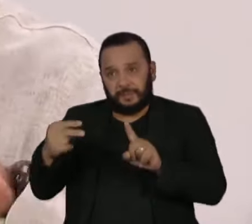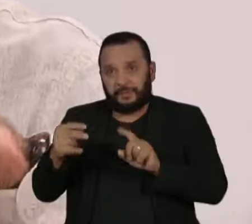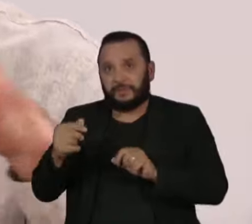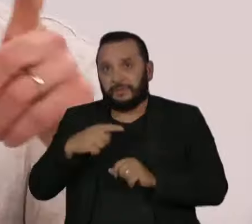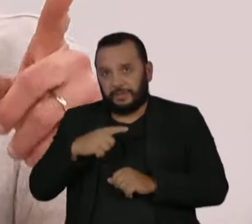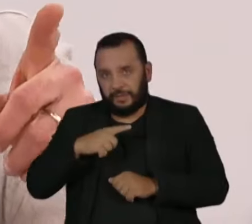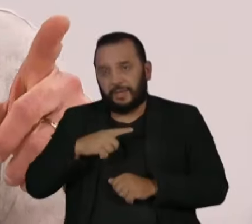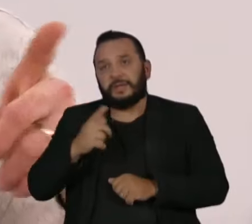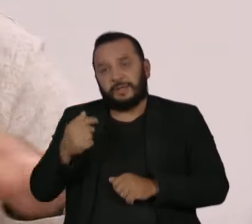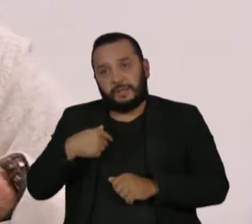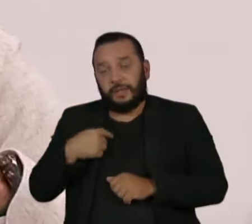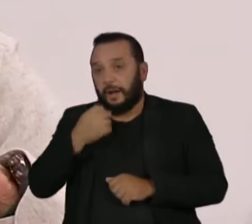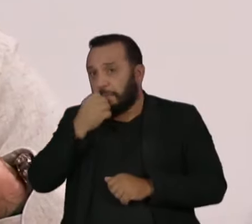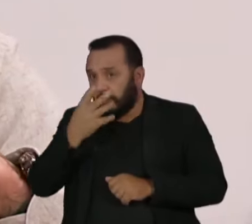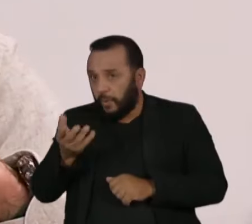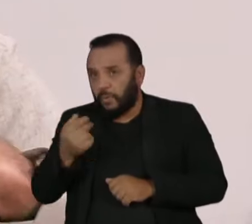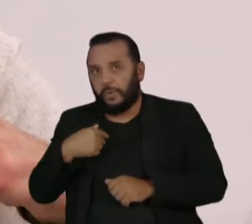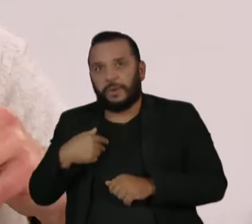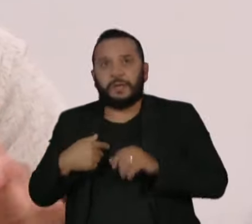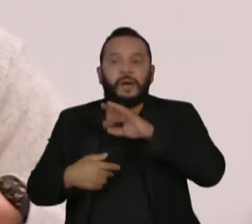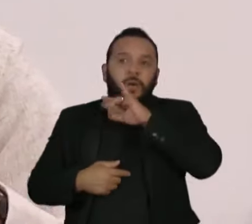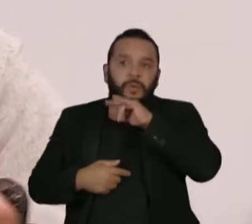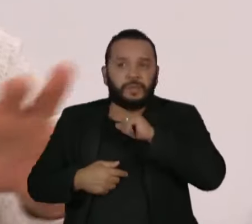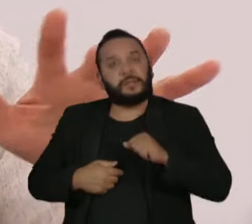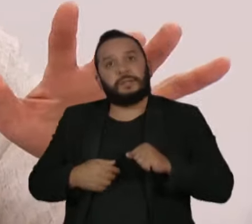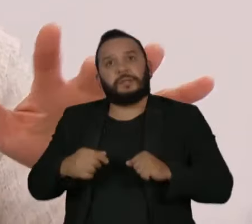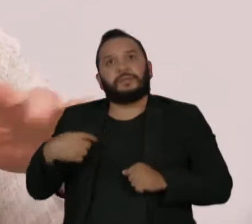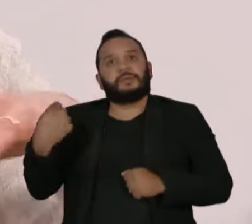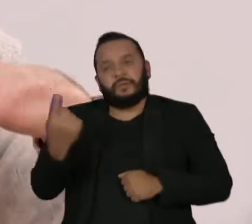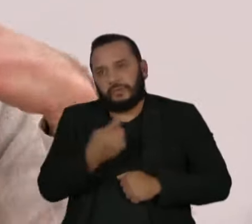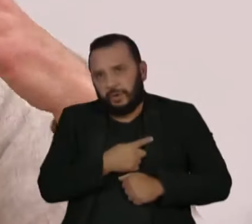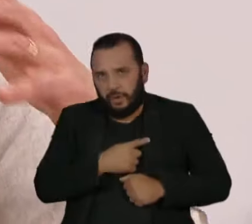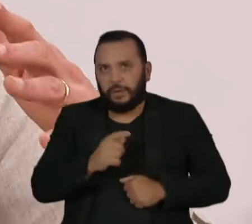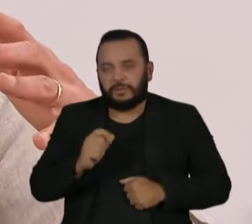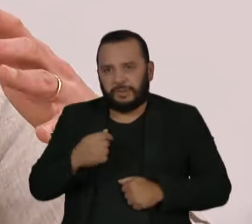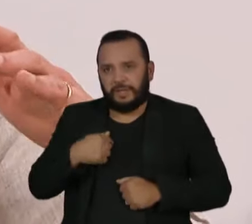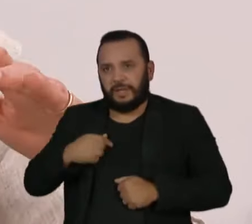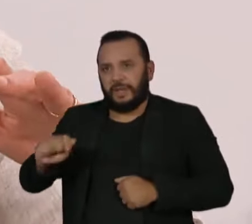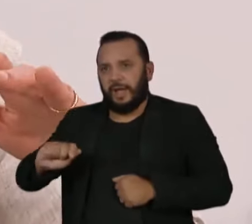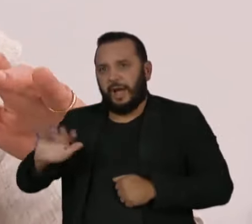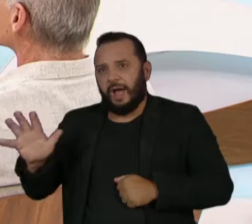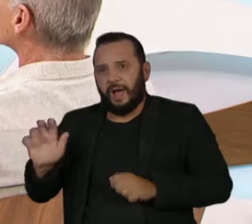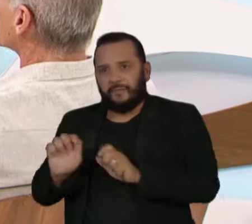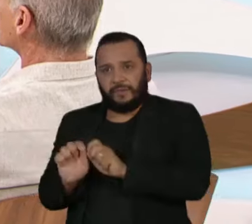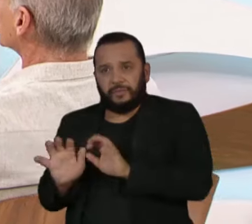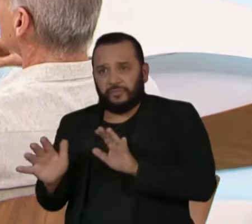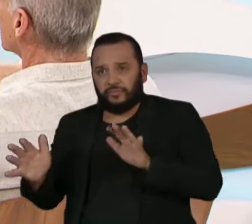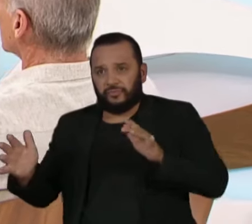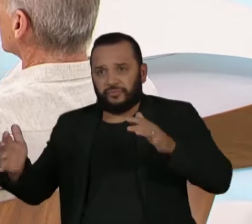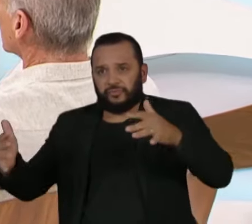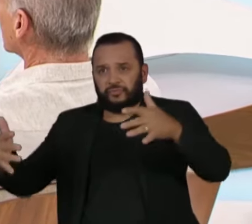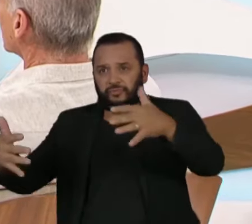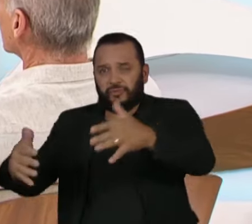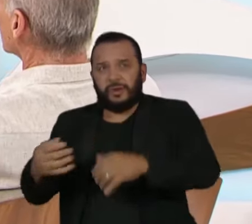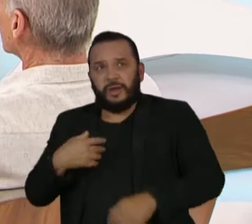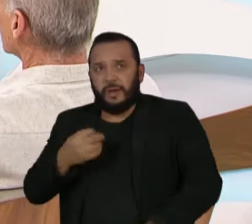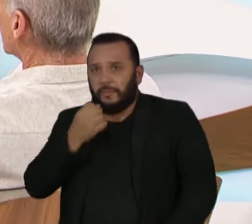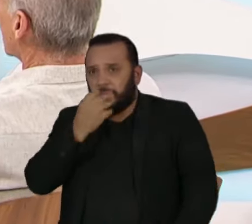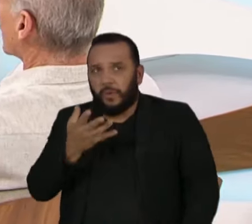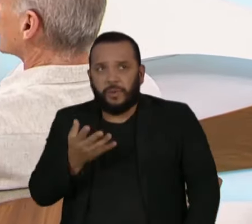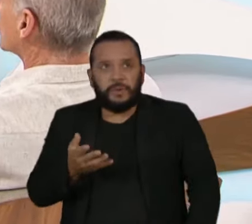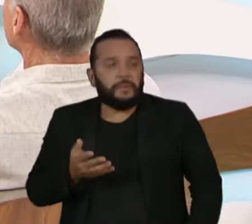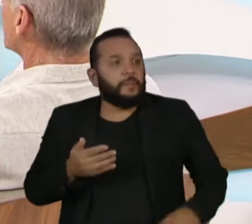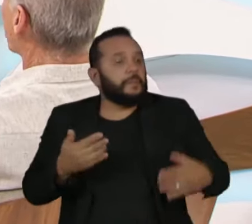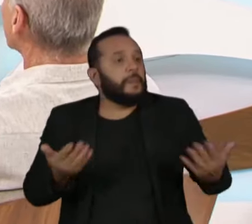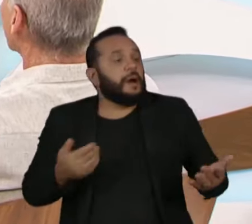explorações, tem a bacana e a não bacana. Essa da gente explorar, sem dúvida, mas... Qual foi a diferença de motivação